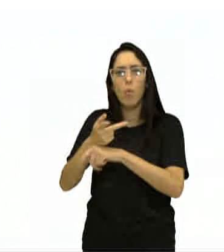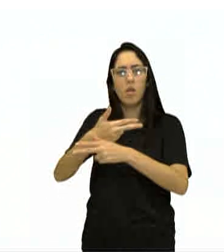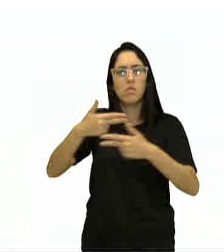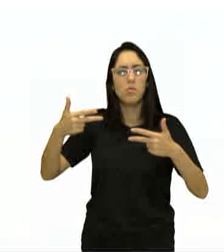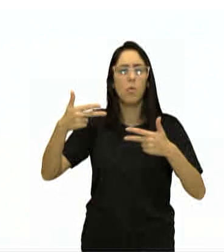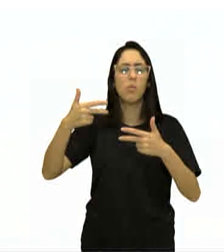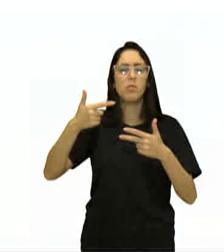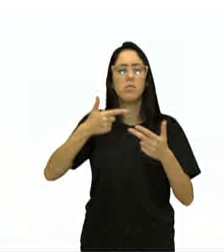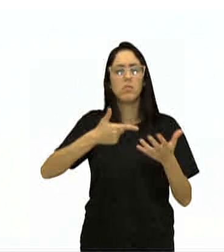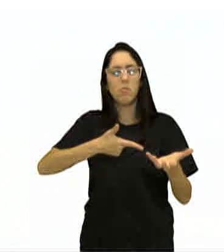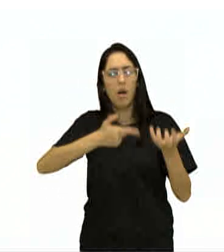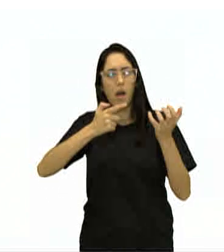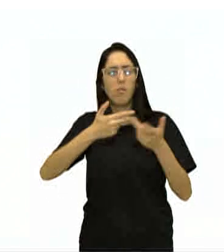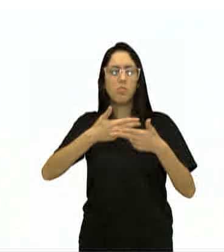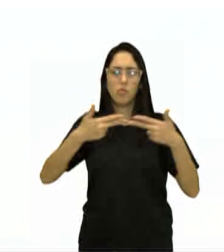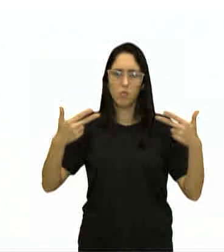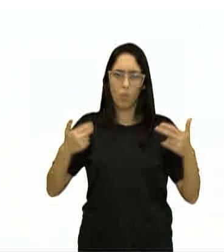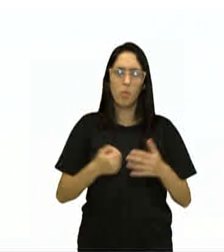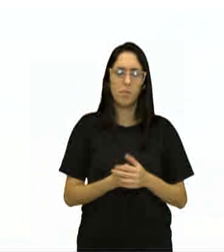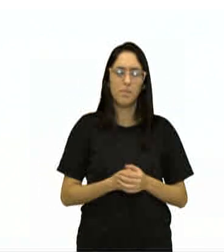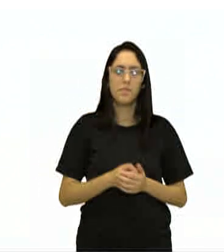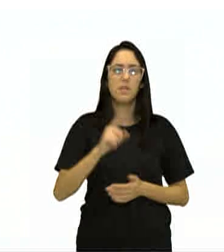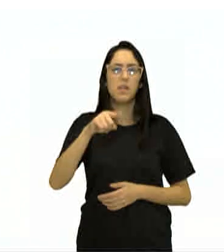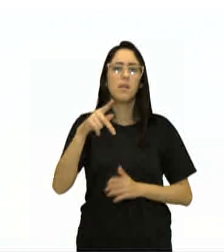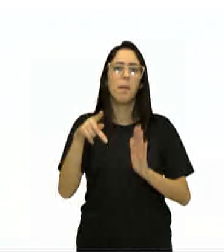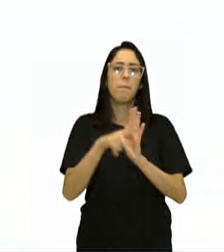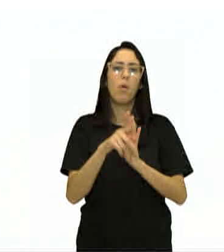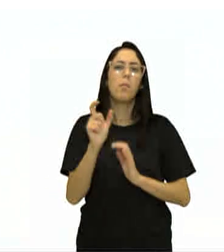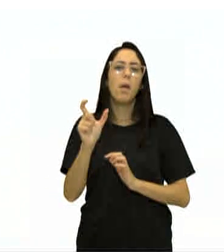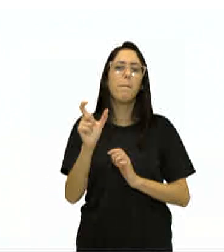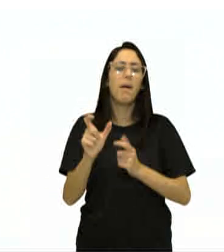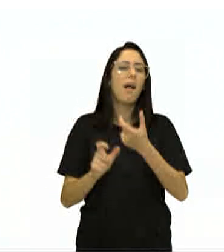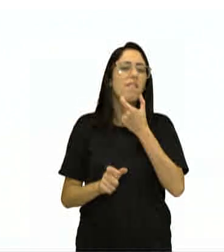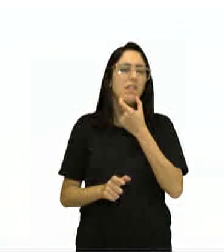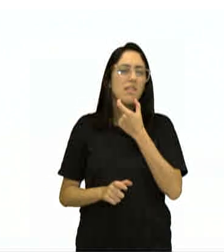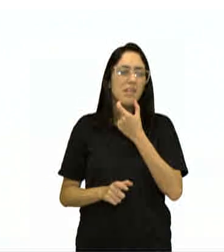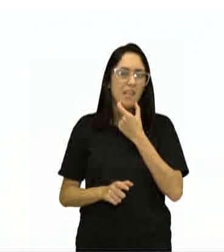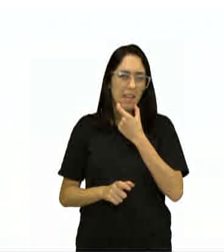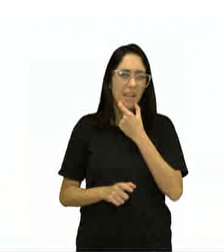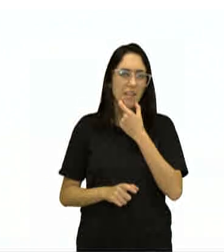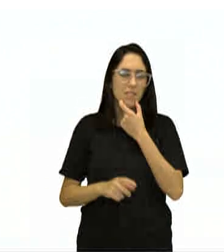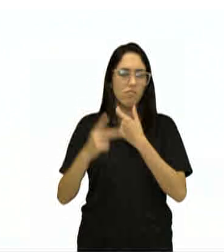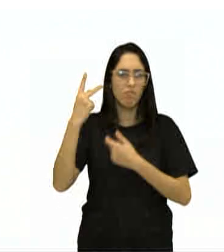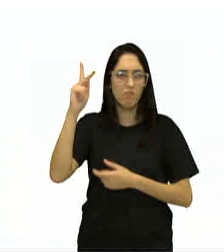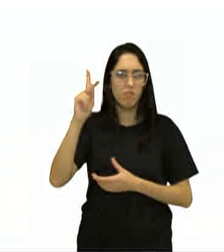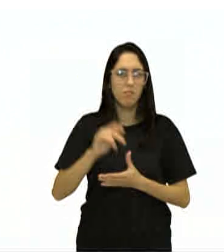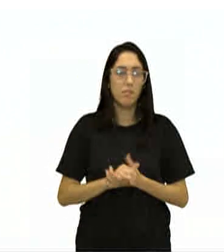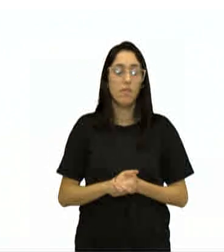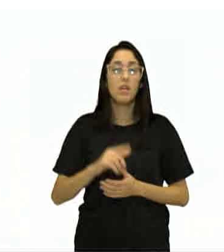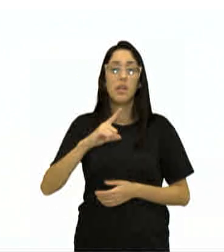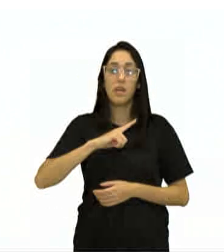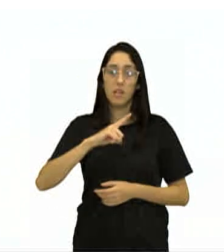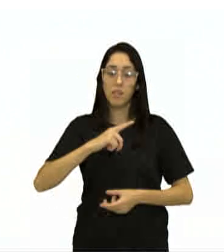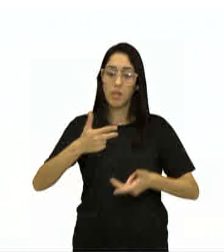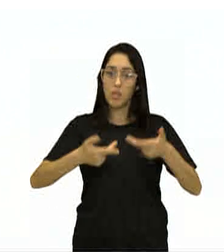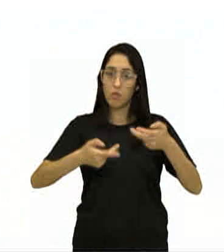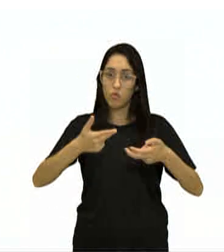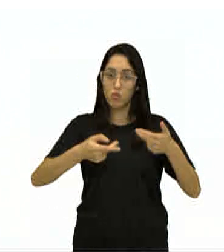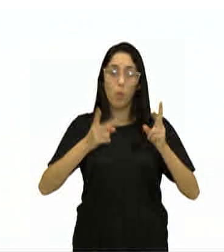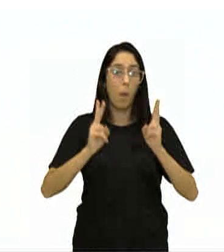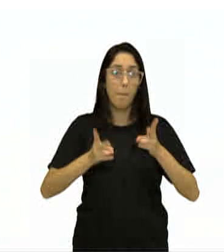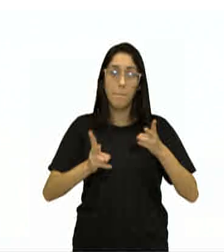PlayerUnknown's Battlegrounds, é o PUBG, outro jogo do mesmo